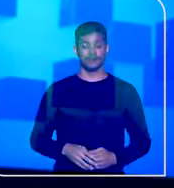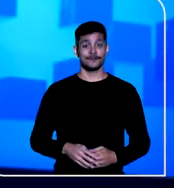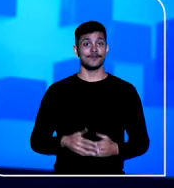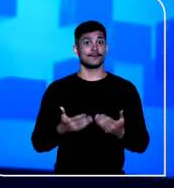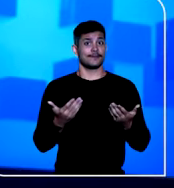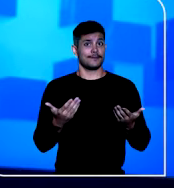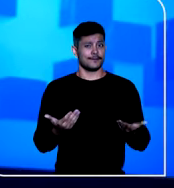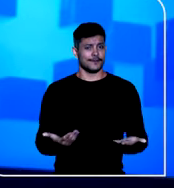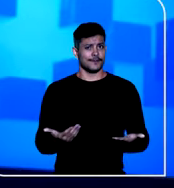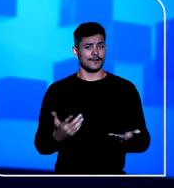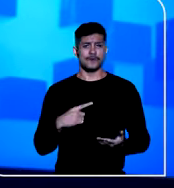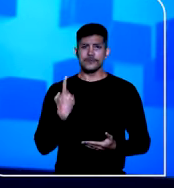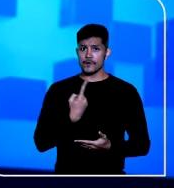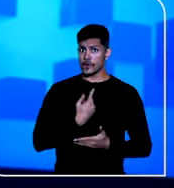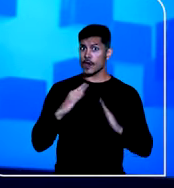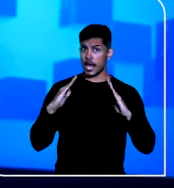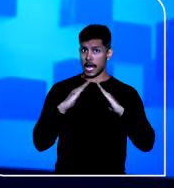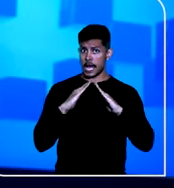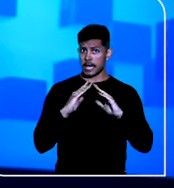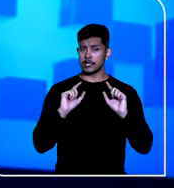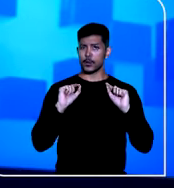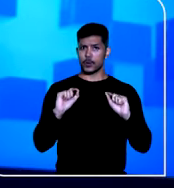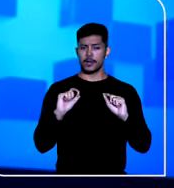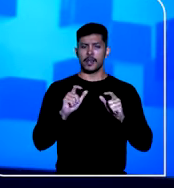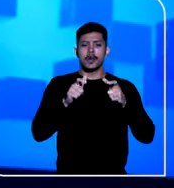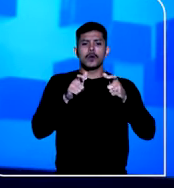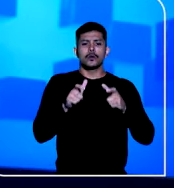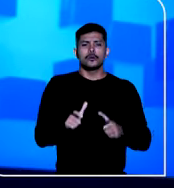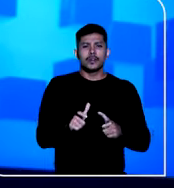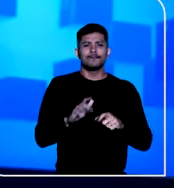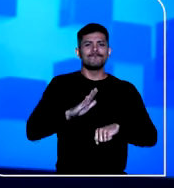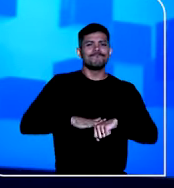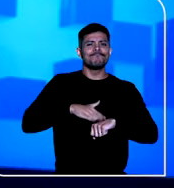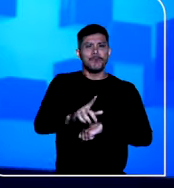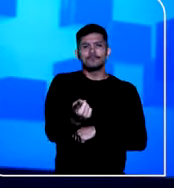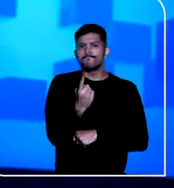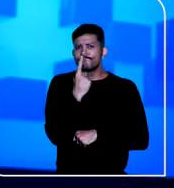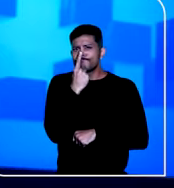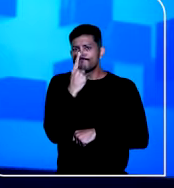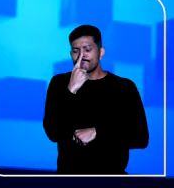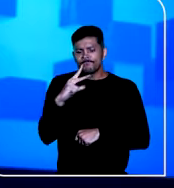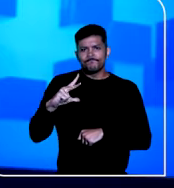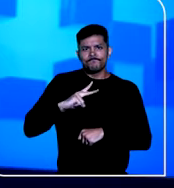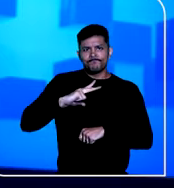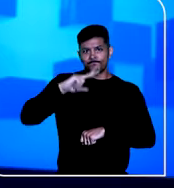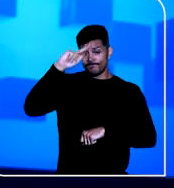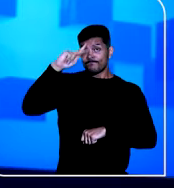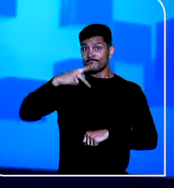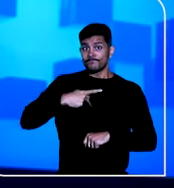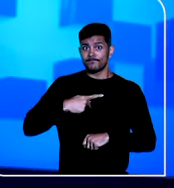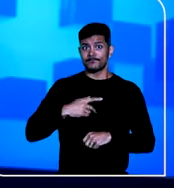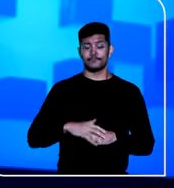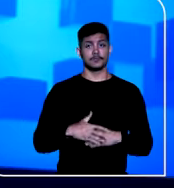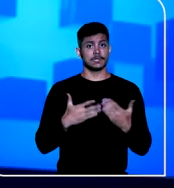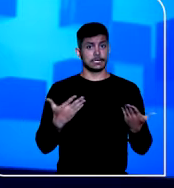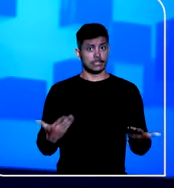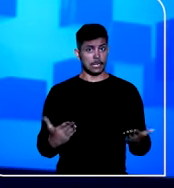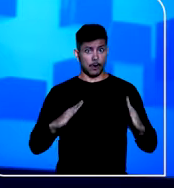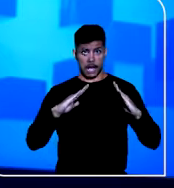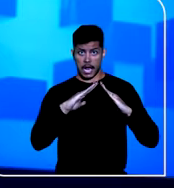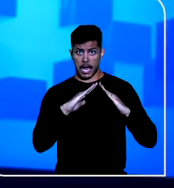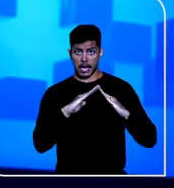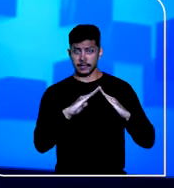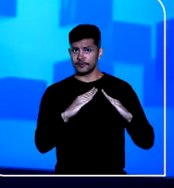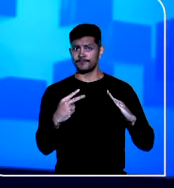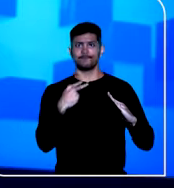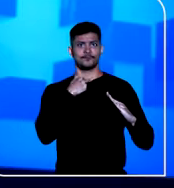A nossa casa é o lugar onde a gente desfruta da intimidade e privacidade. E por isso, esse espaço